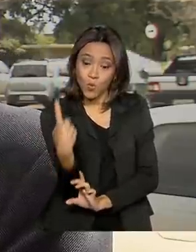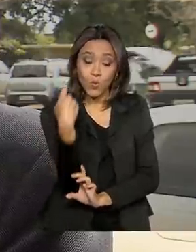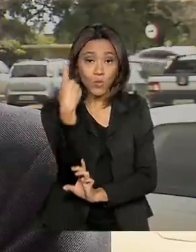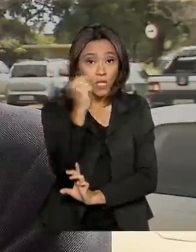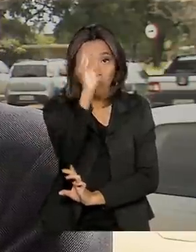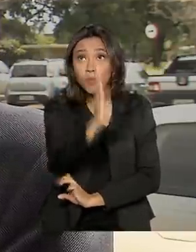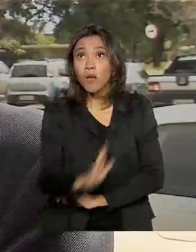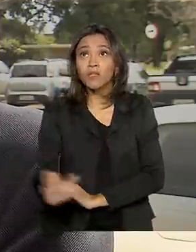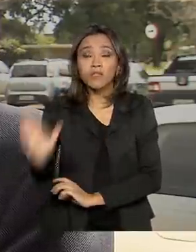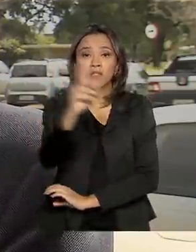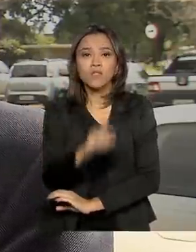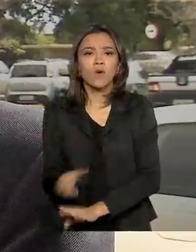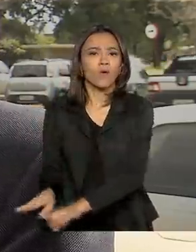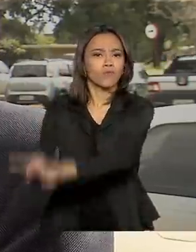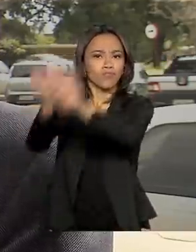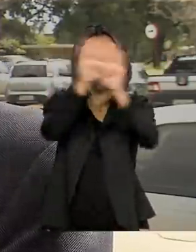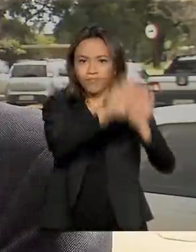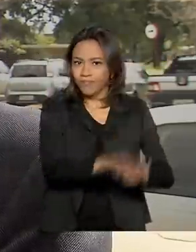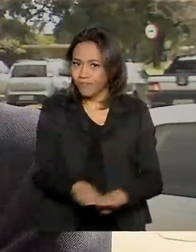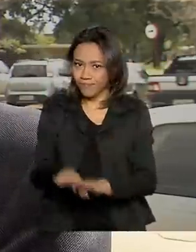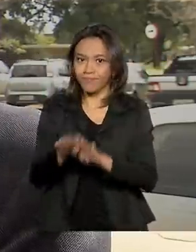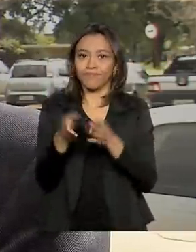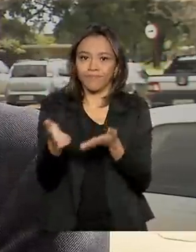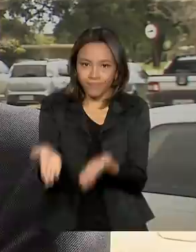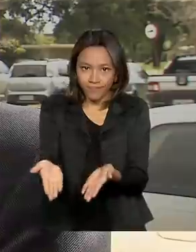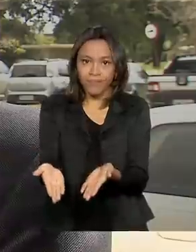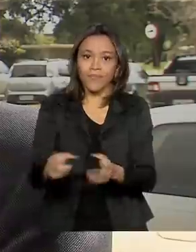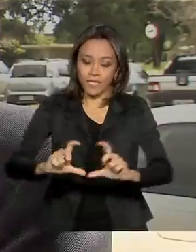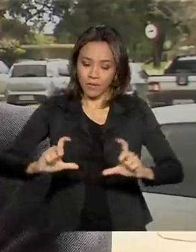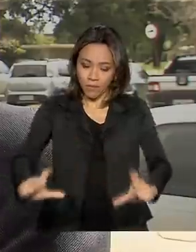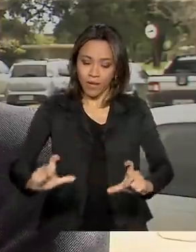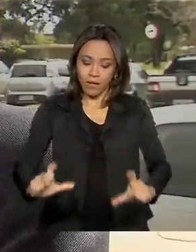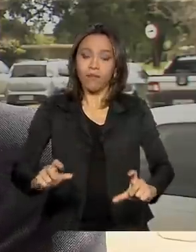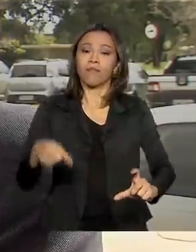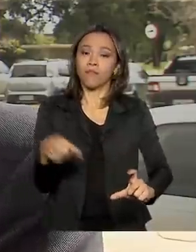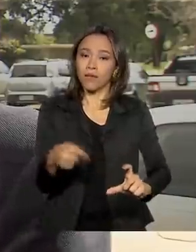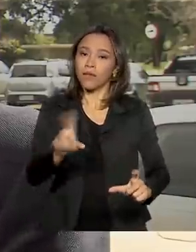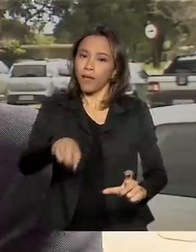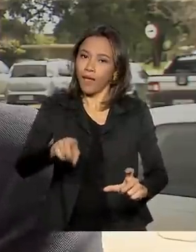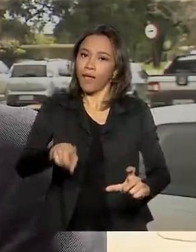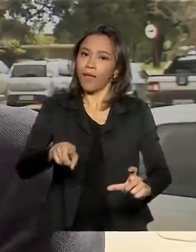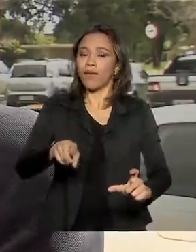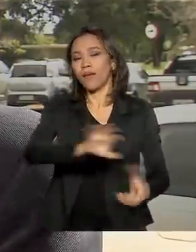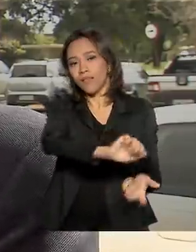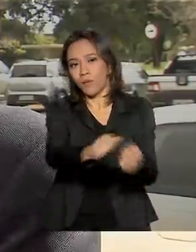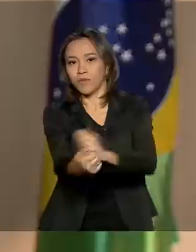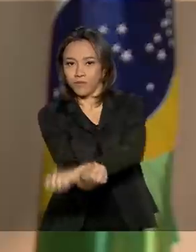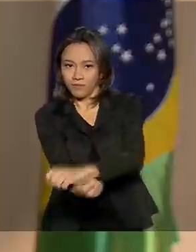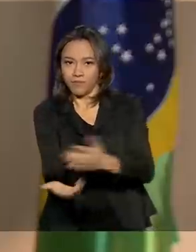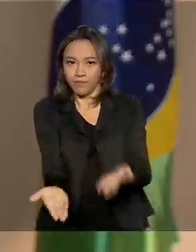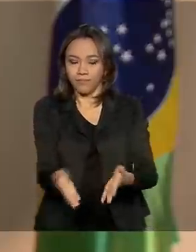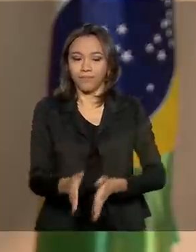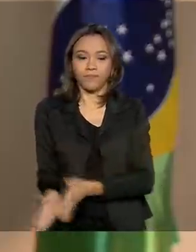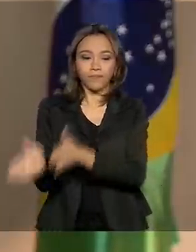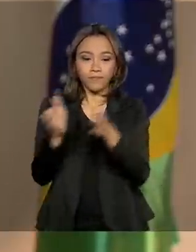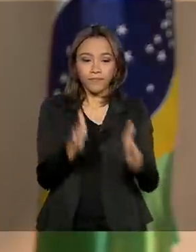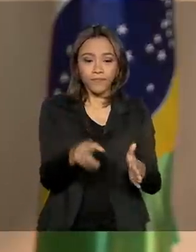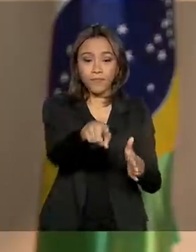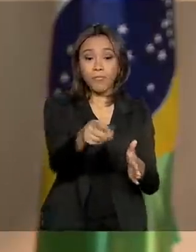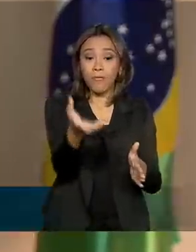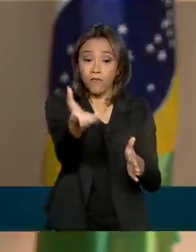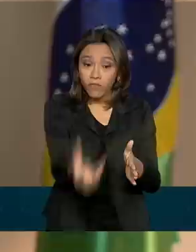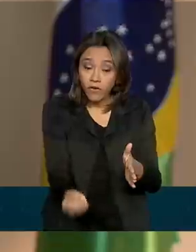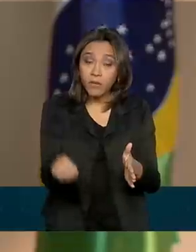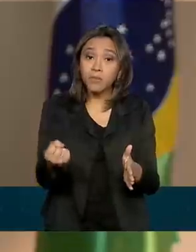todo o Brasil num formato único que passa a ser praticamente a adequação de todo o processo do Mercosul atualmente. A gente vai criar uma quantidade